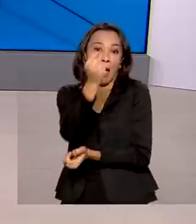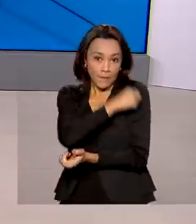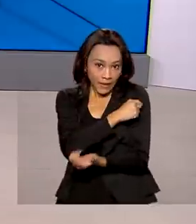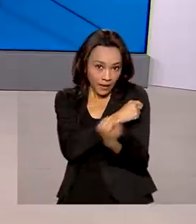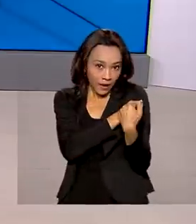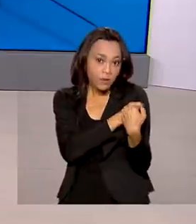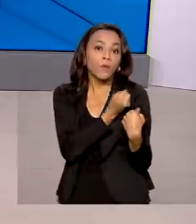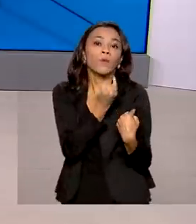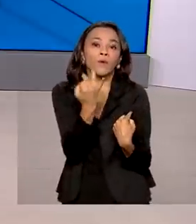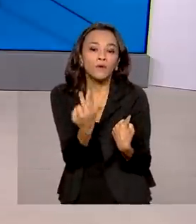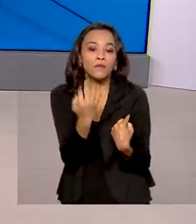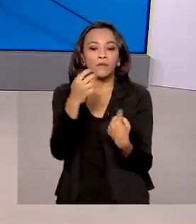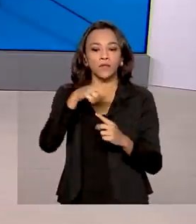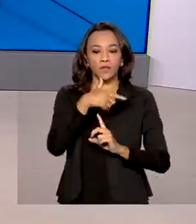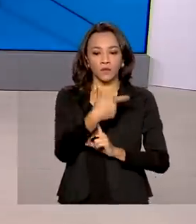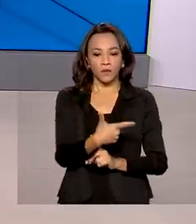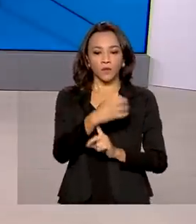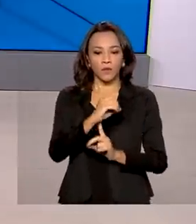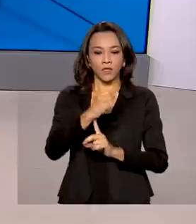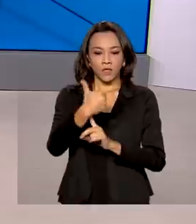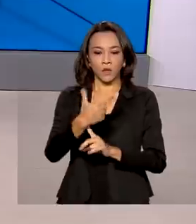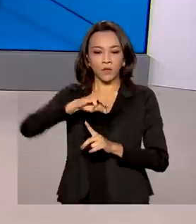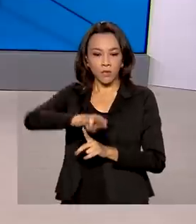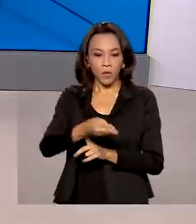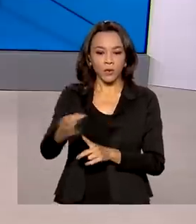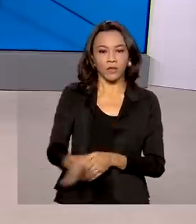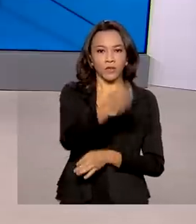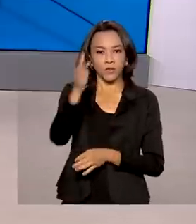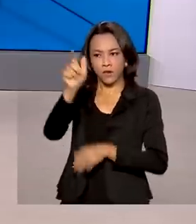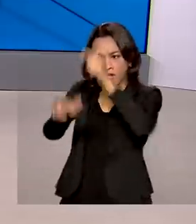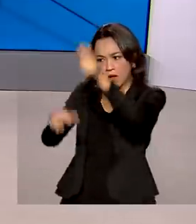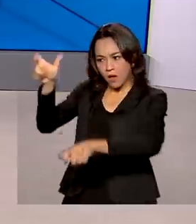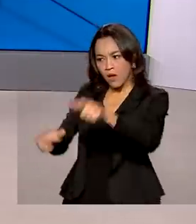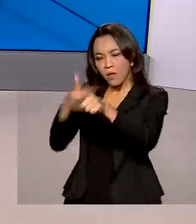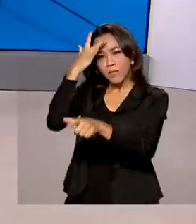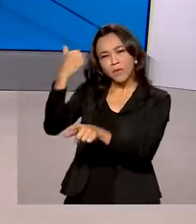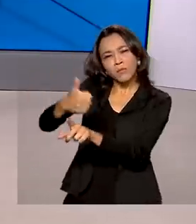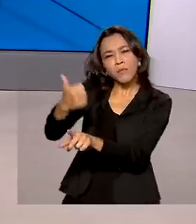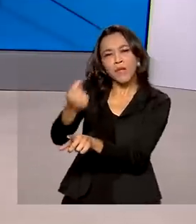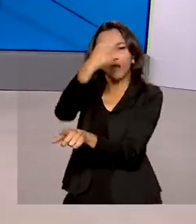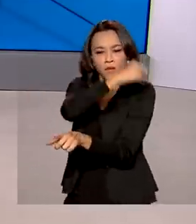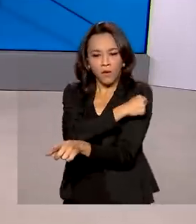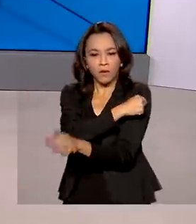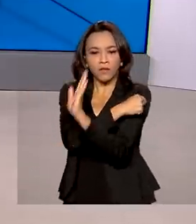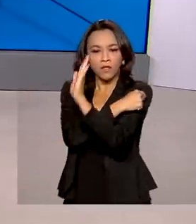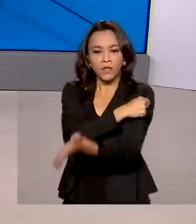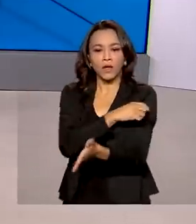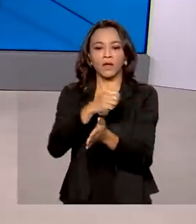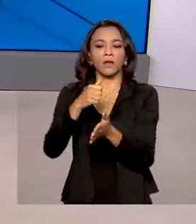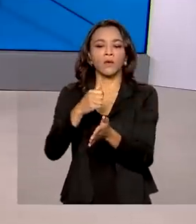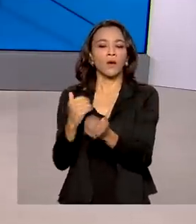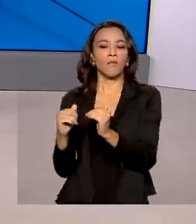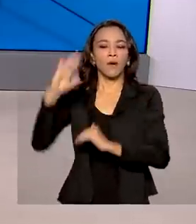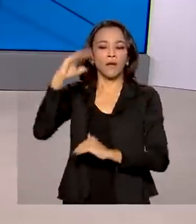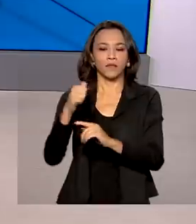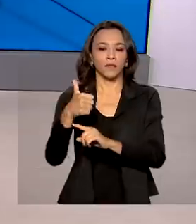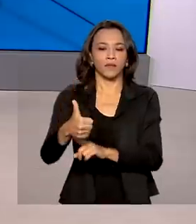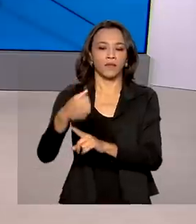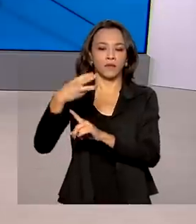somam aí 202 milhões. O número de brasileiros que tomaram a primeira dose da vacina ultrapassa